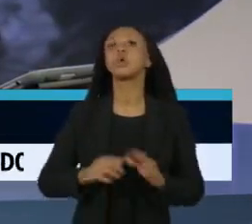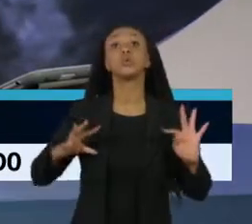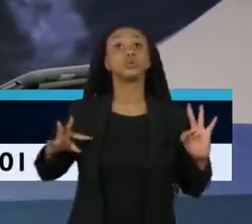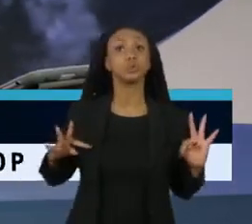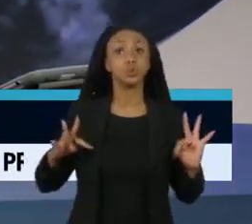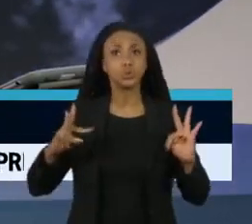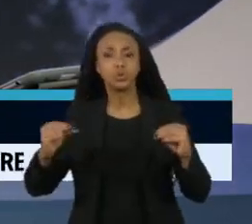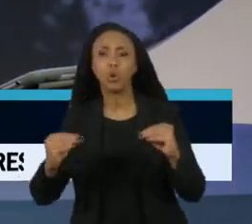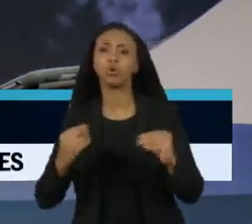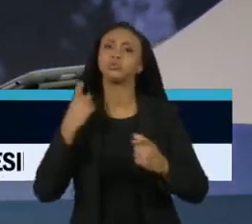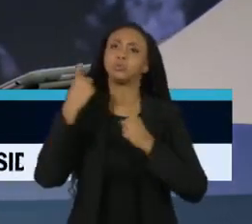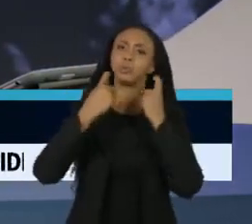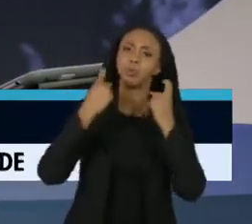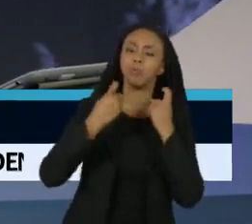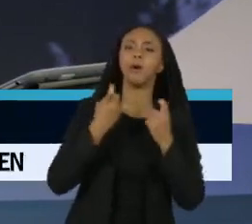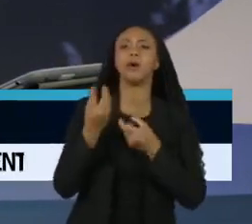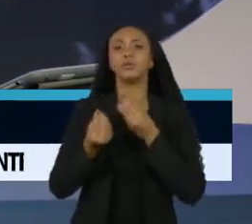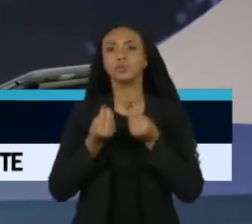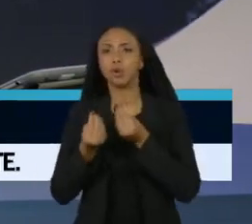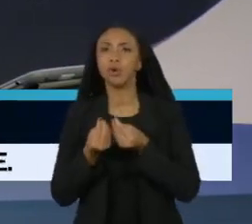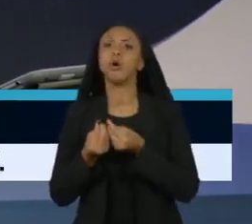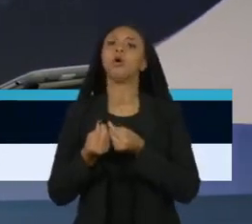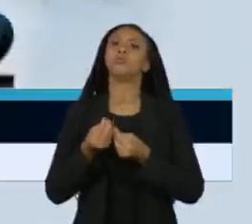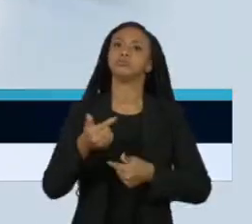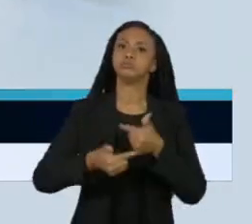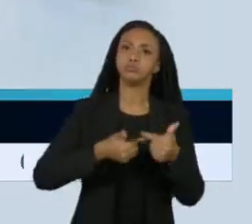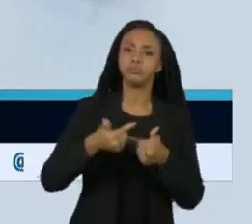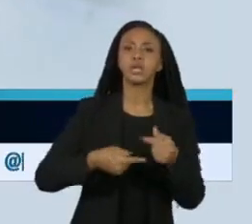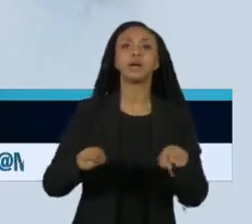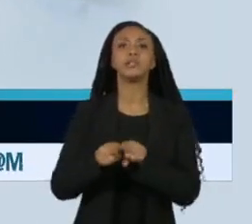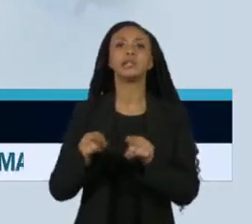preocupados com a geração de emprego e com a inflação.